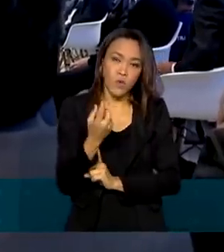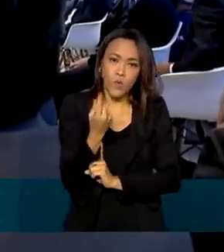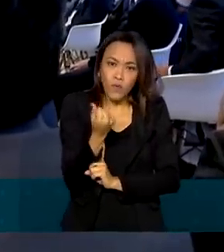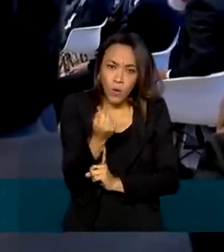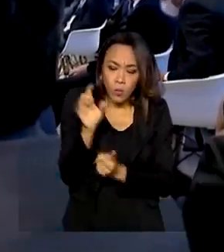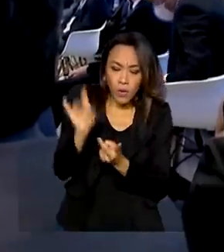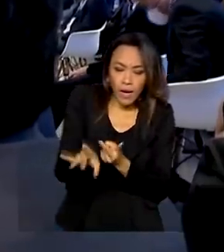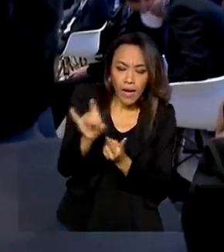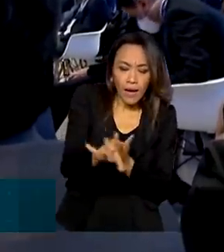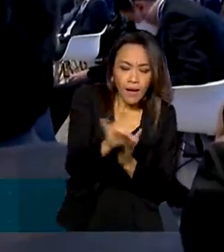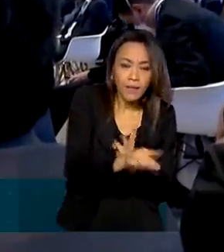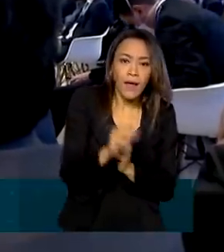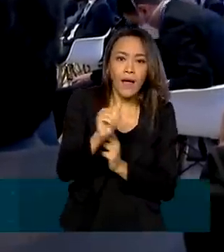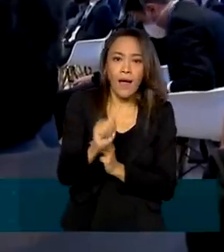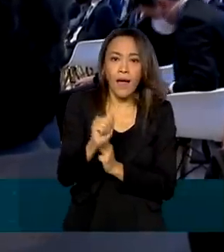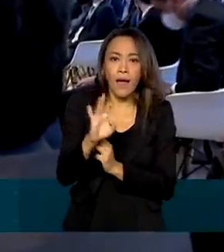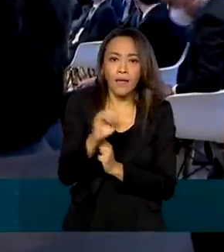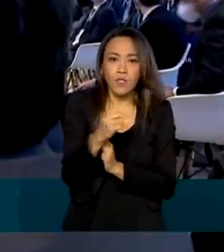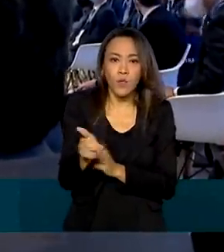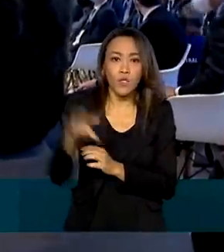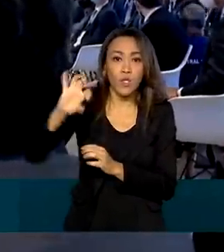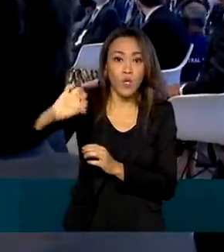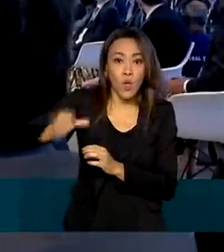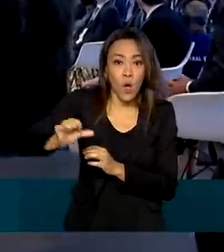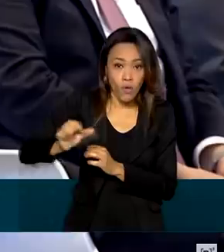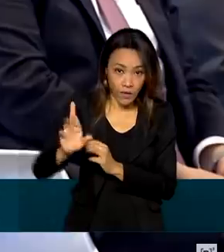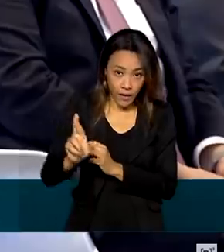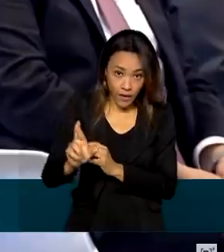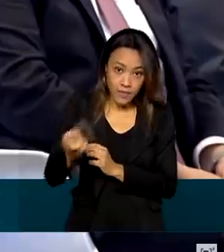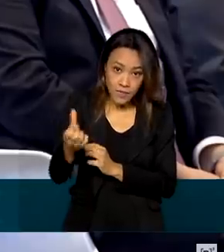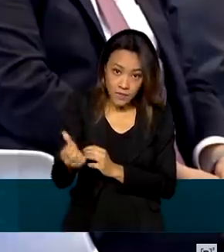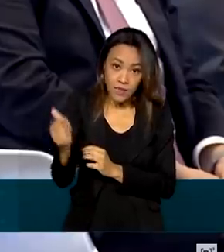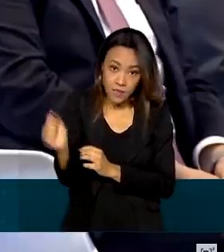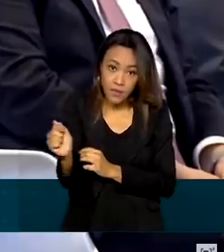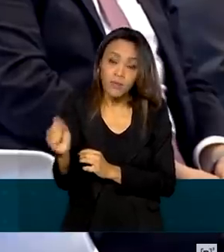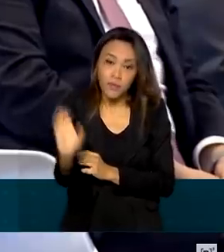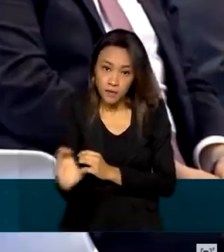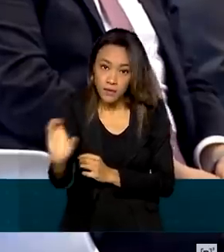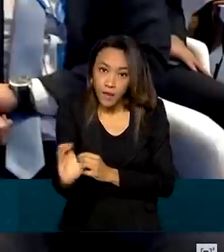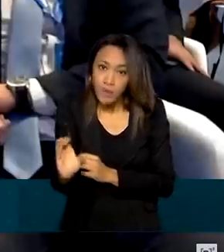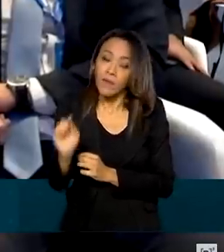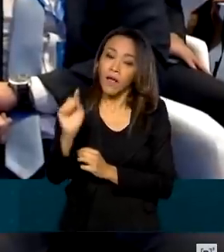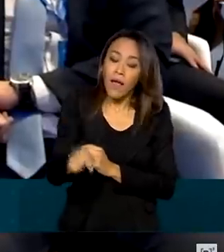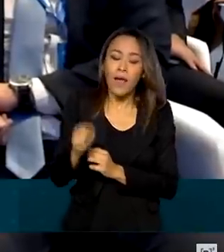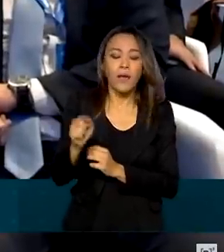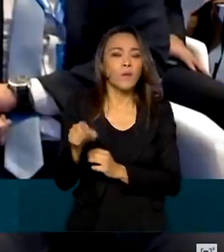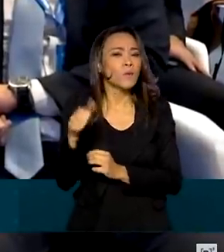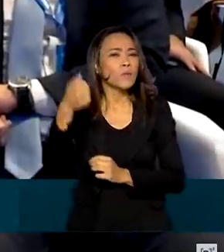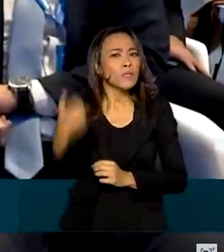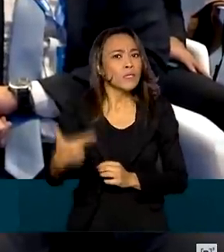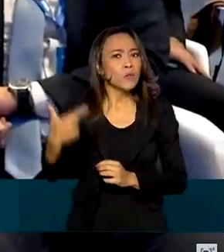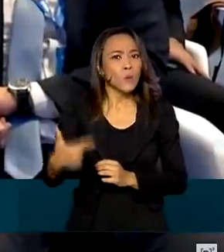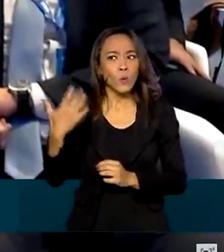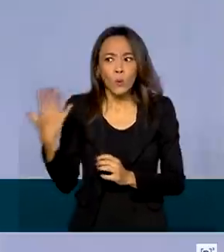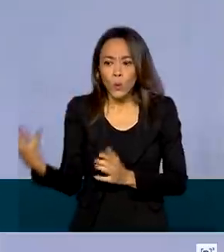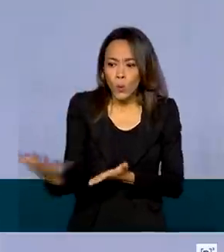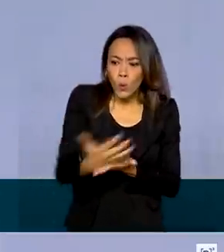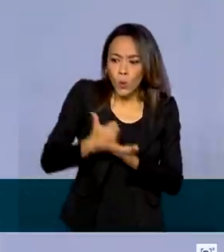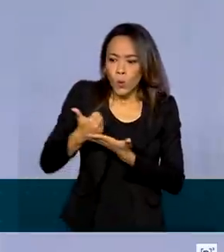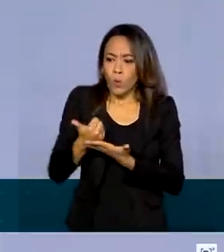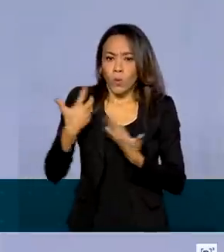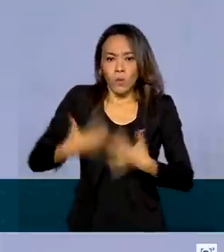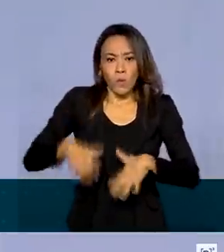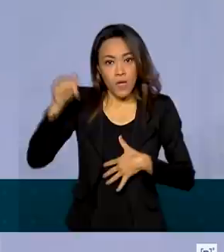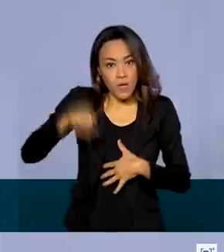ação ofertada de R$ 9,67. Foi o segundo maior valor arrecadado este